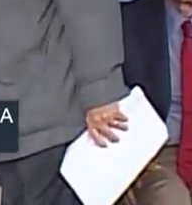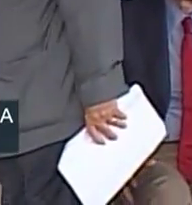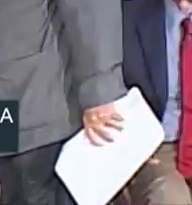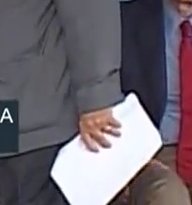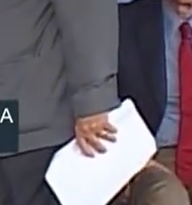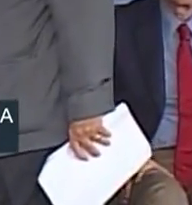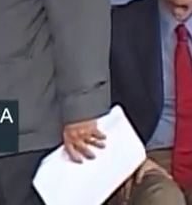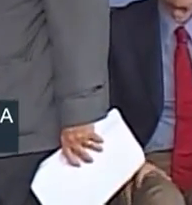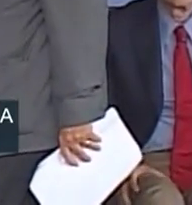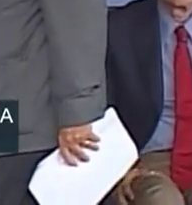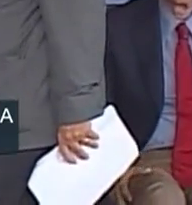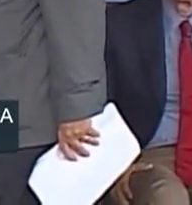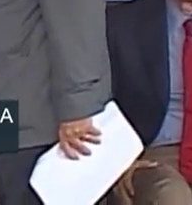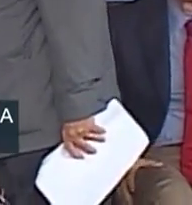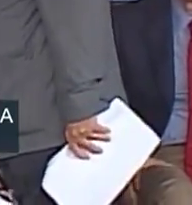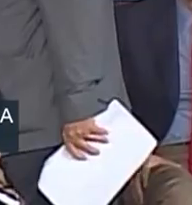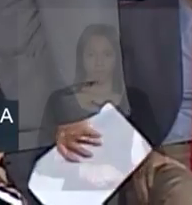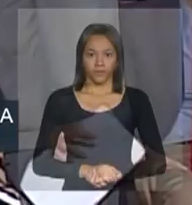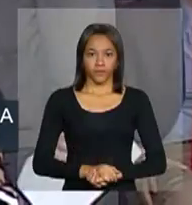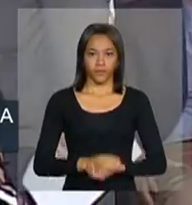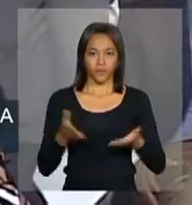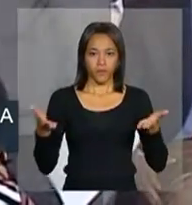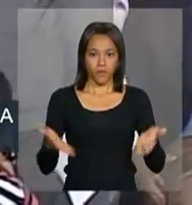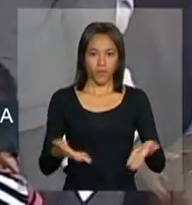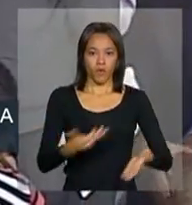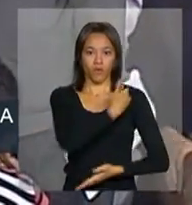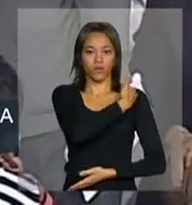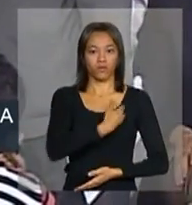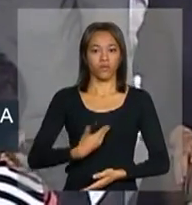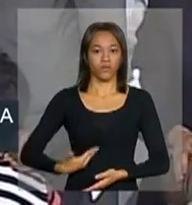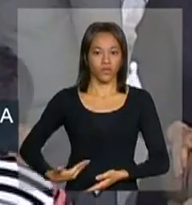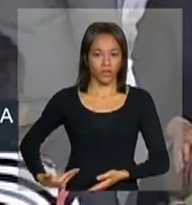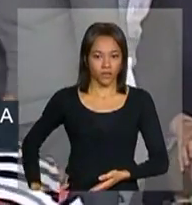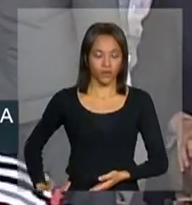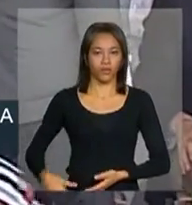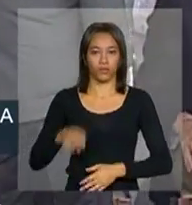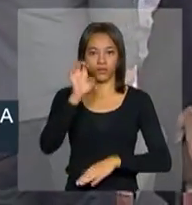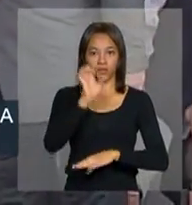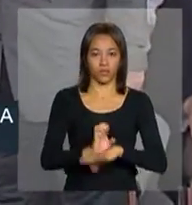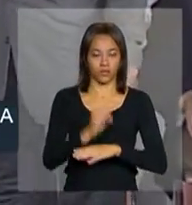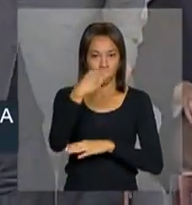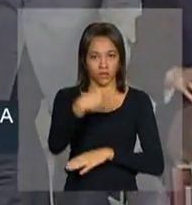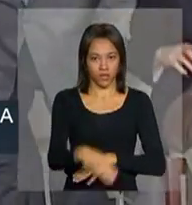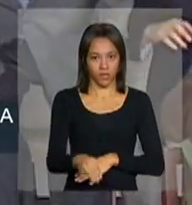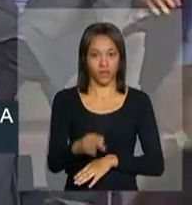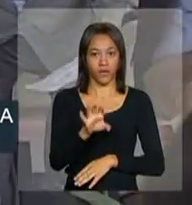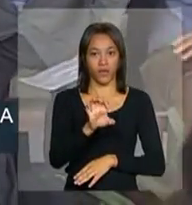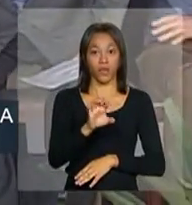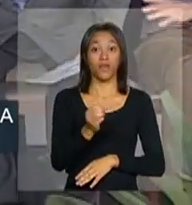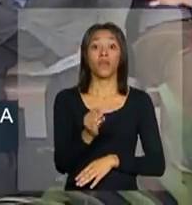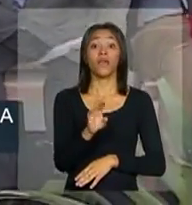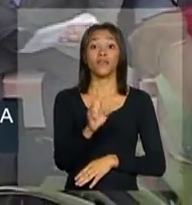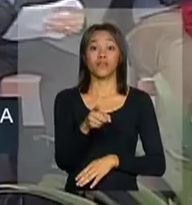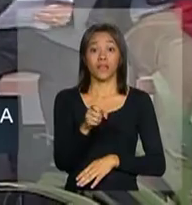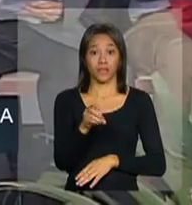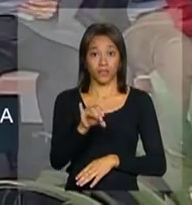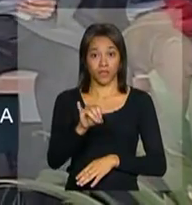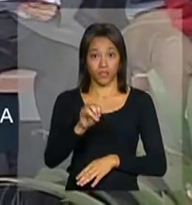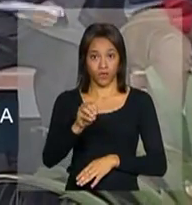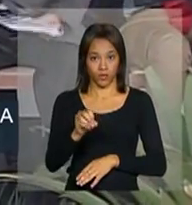Neste momento, tem a palavra o governador em exercício do Estado do Maranhão, Washington Oliveira.